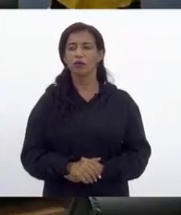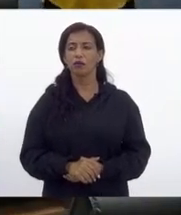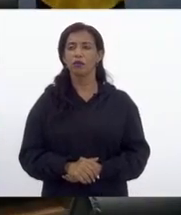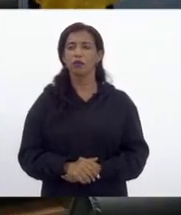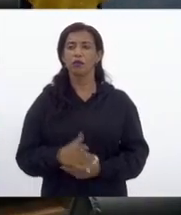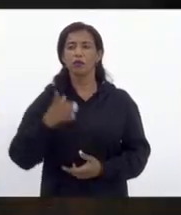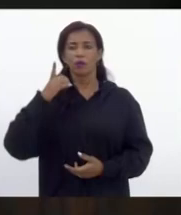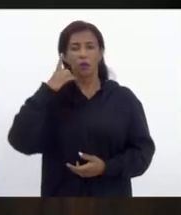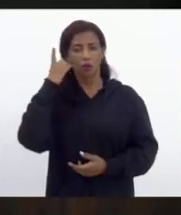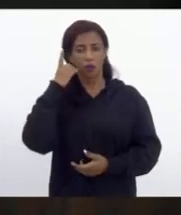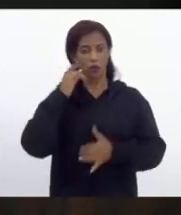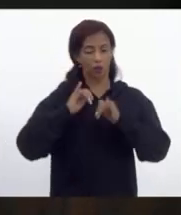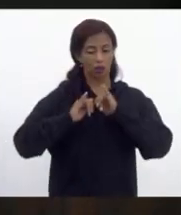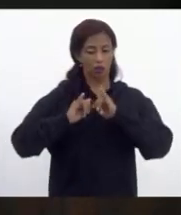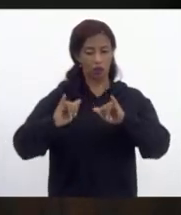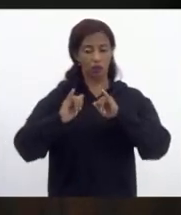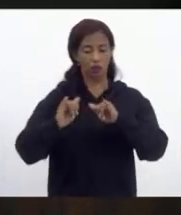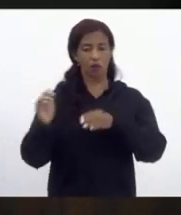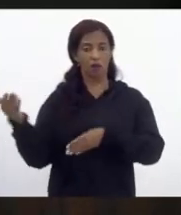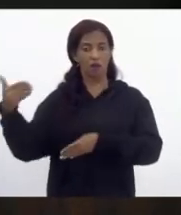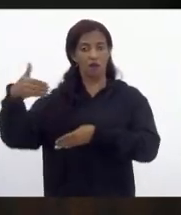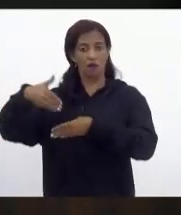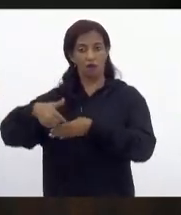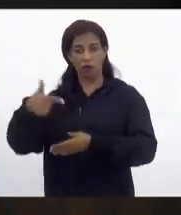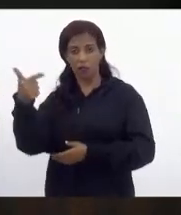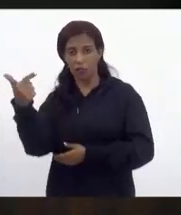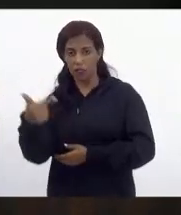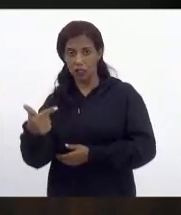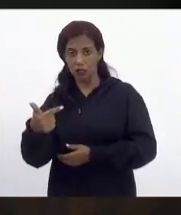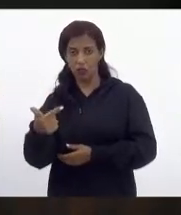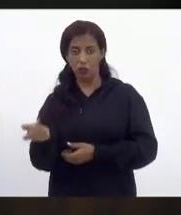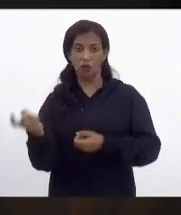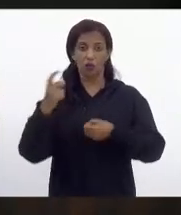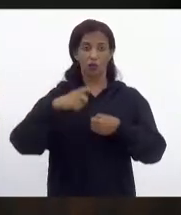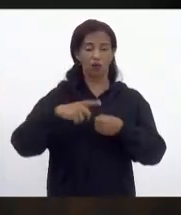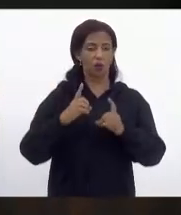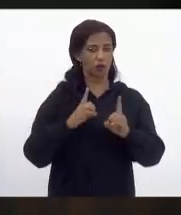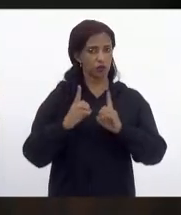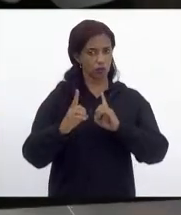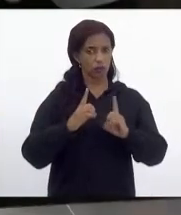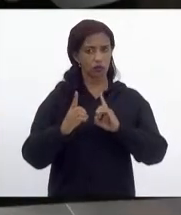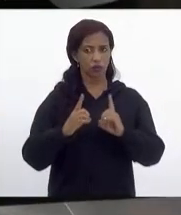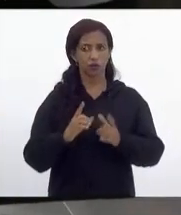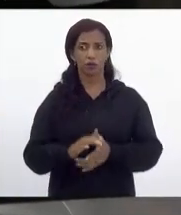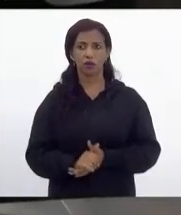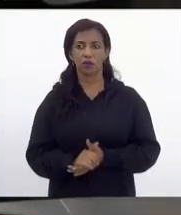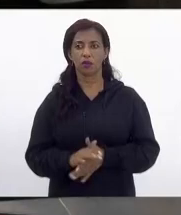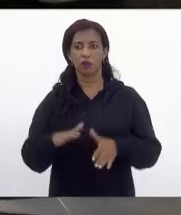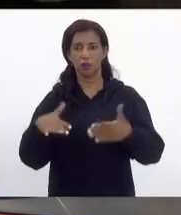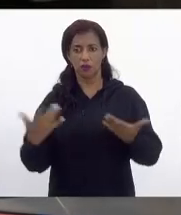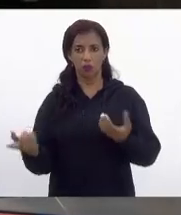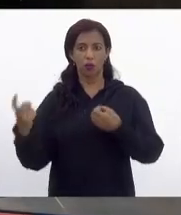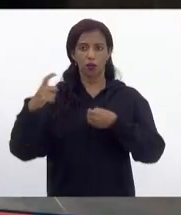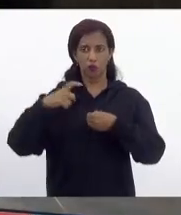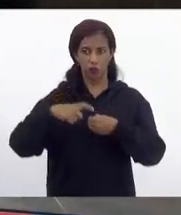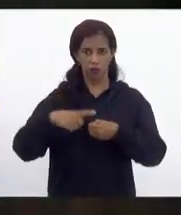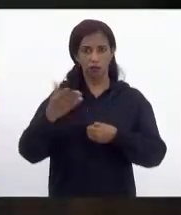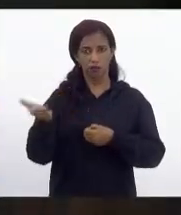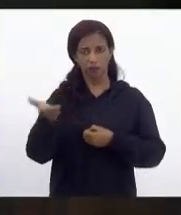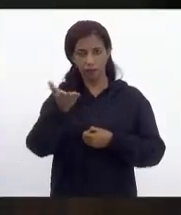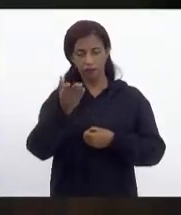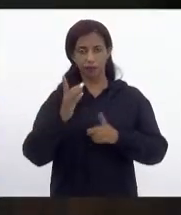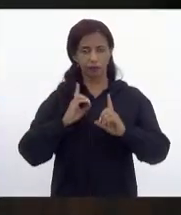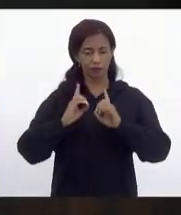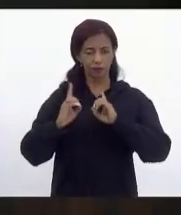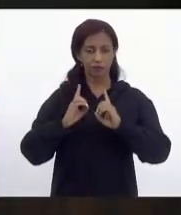a informação da mesa vai votar em segunda, reabre a discussão, porque já está em processo de votação. Então, na hora que retornar, V. Exª